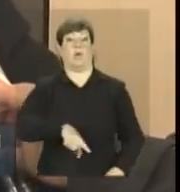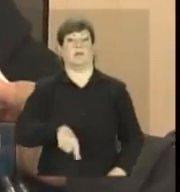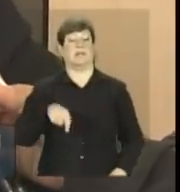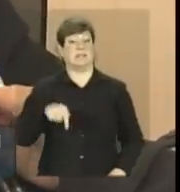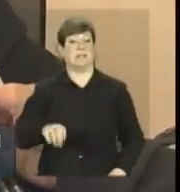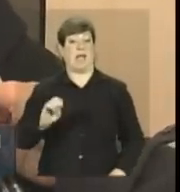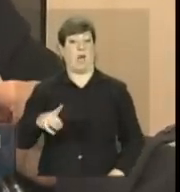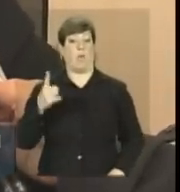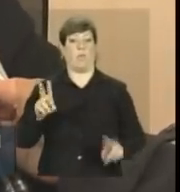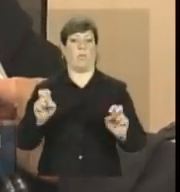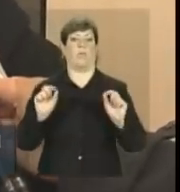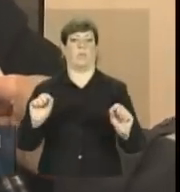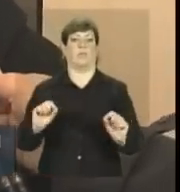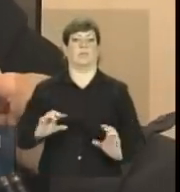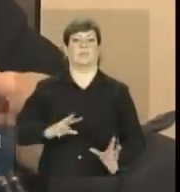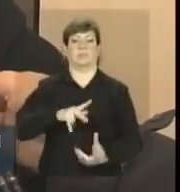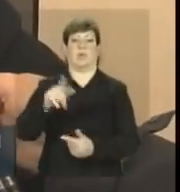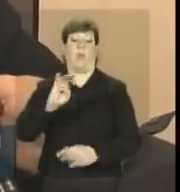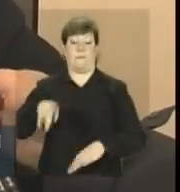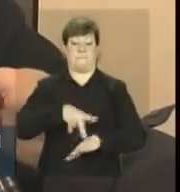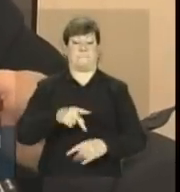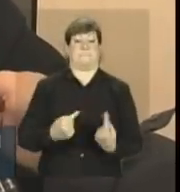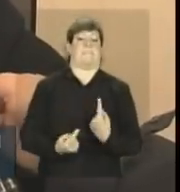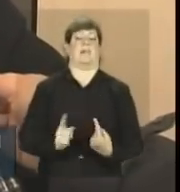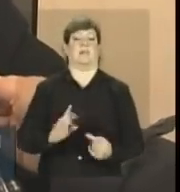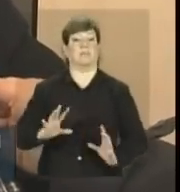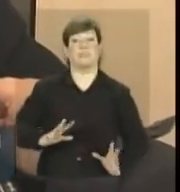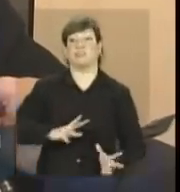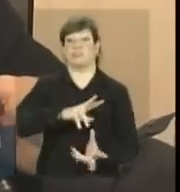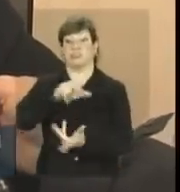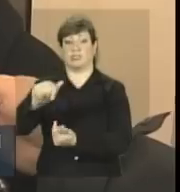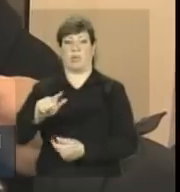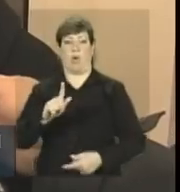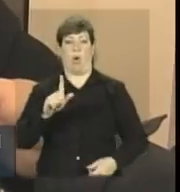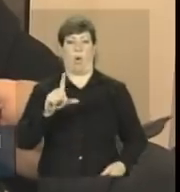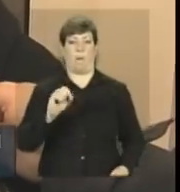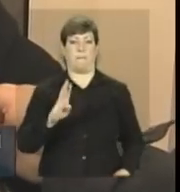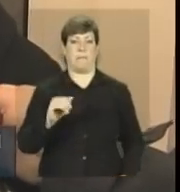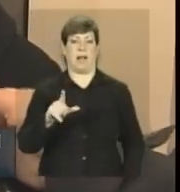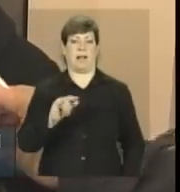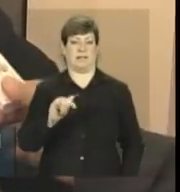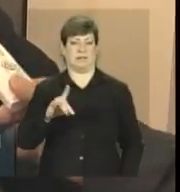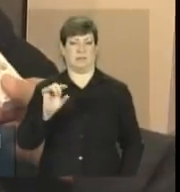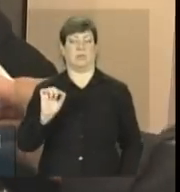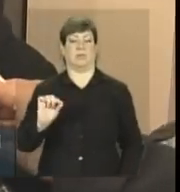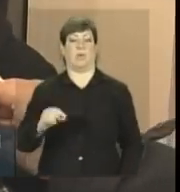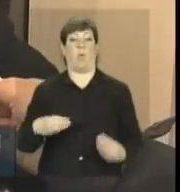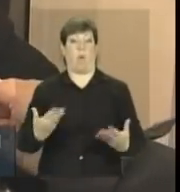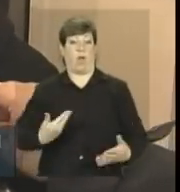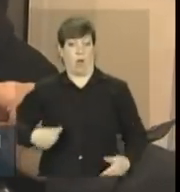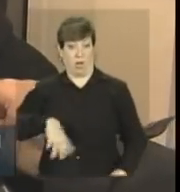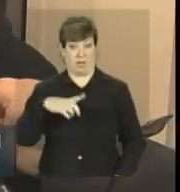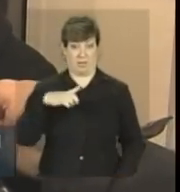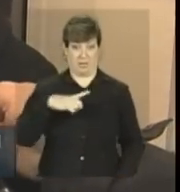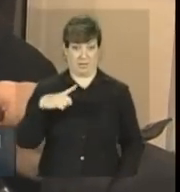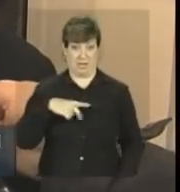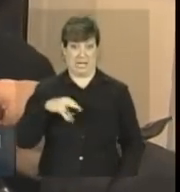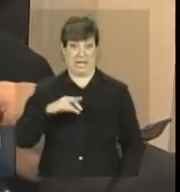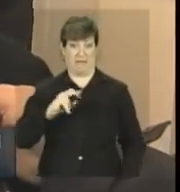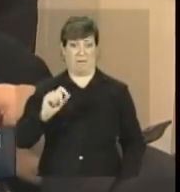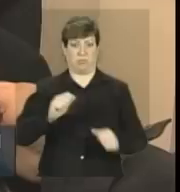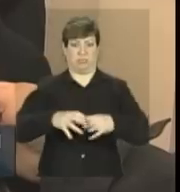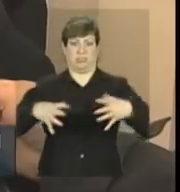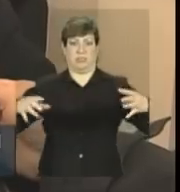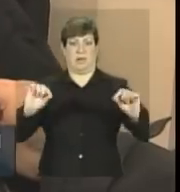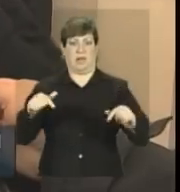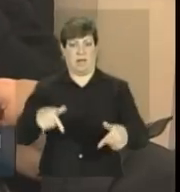internacional, não é efeito de países. Como o mundo é globalizado, quando você tem um nível de expansão desses, e não